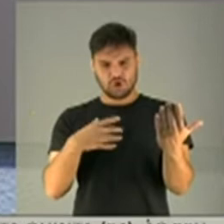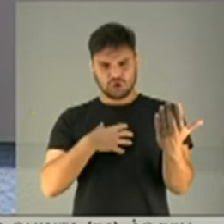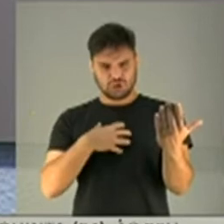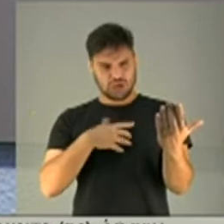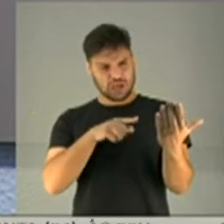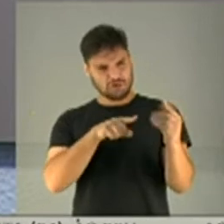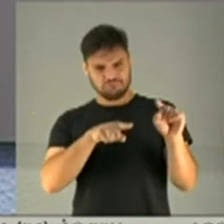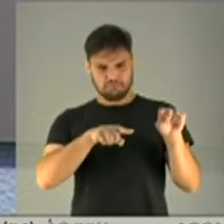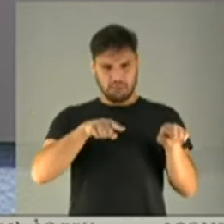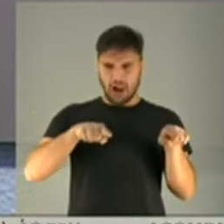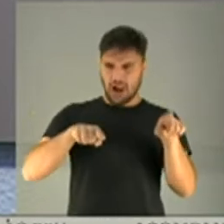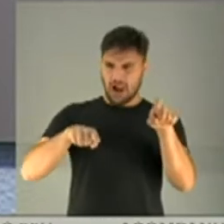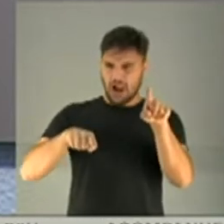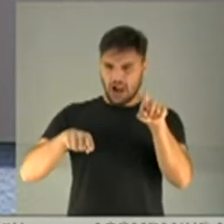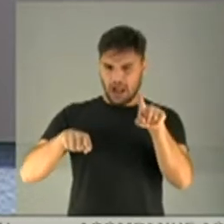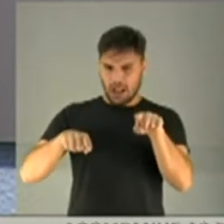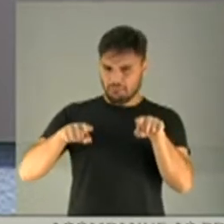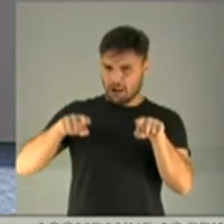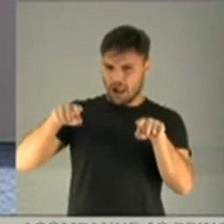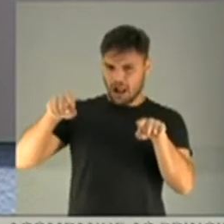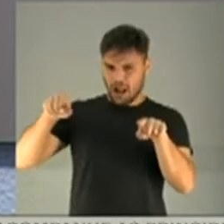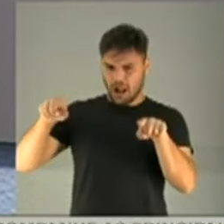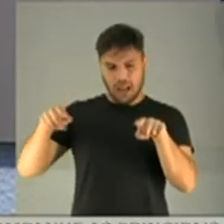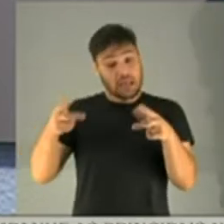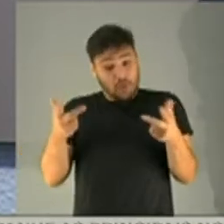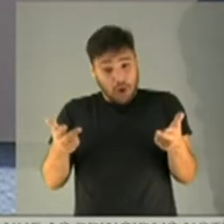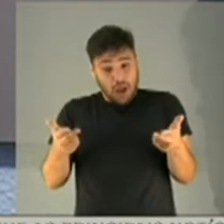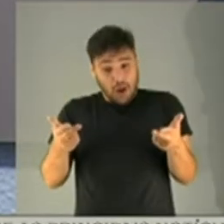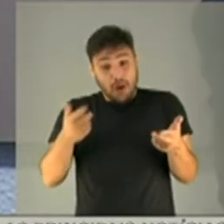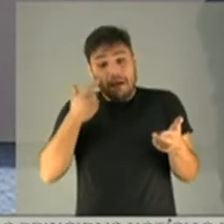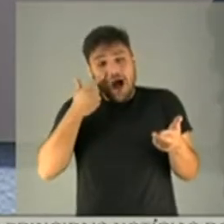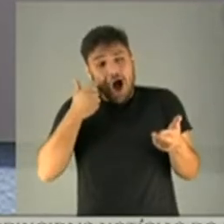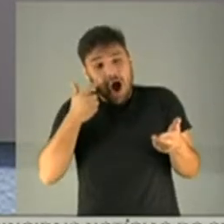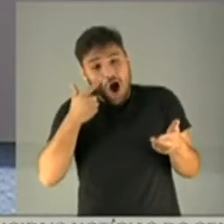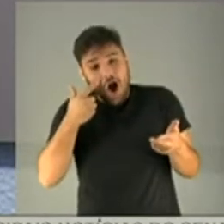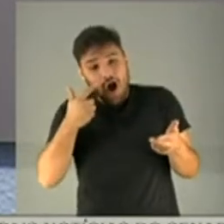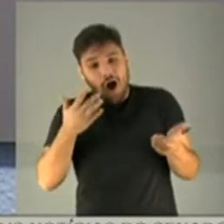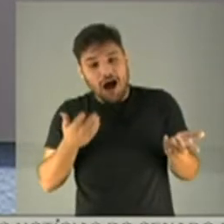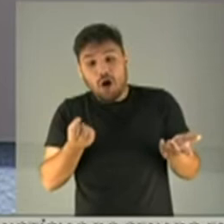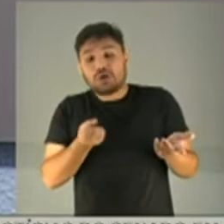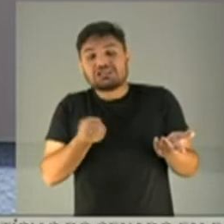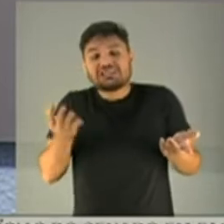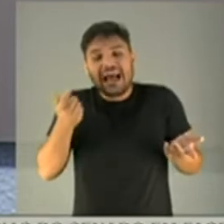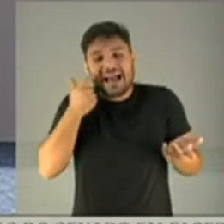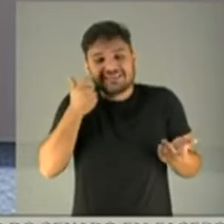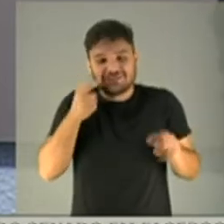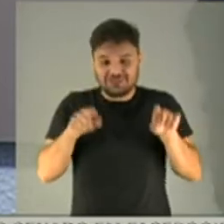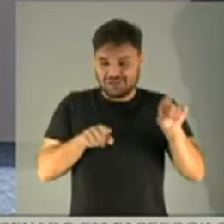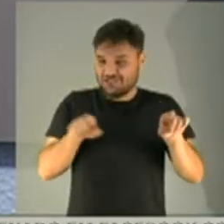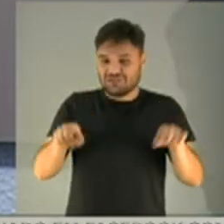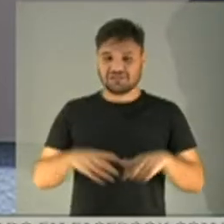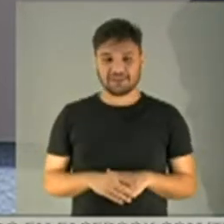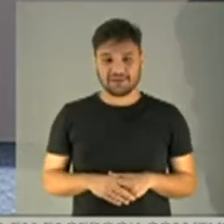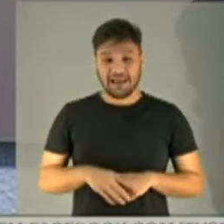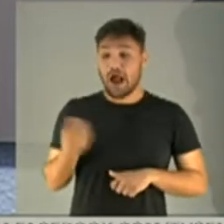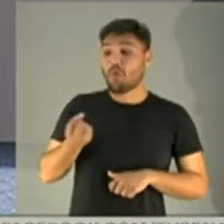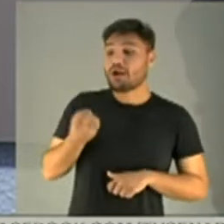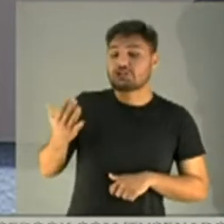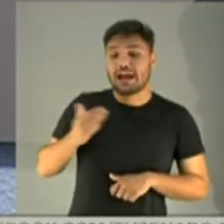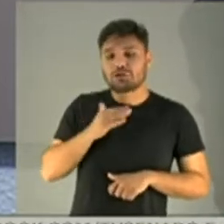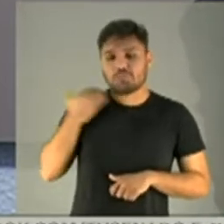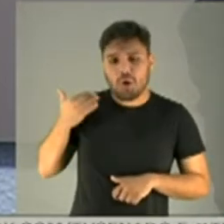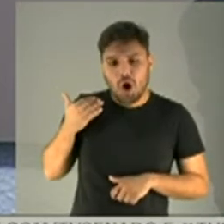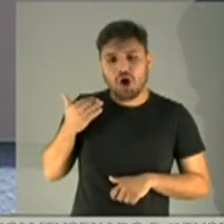gráficos, eles são idênticos. Só tem um detalhe, olhem a escala dos gráficos. O número de mortes, e está